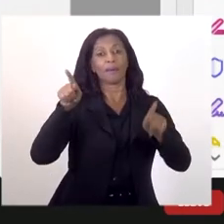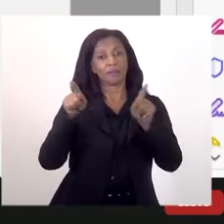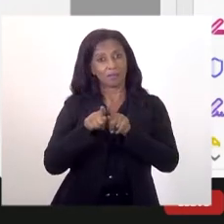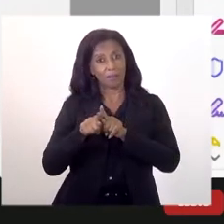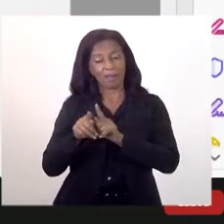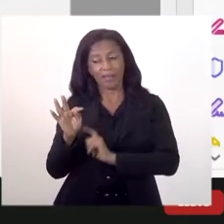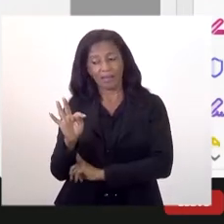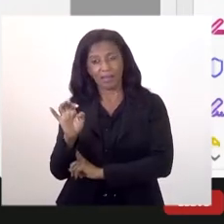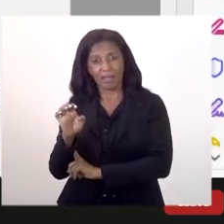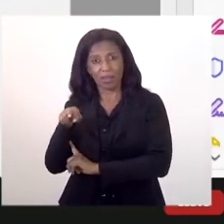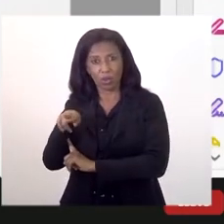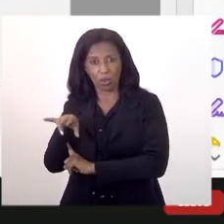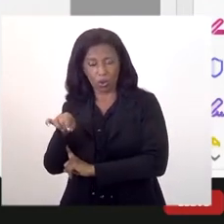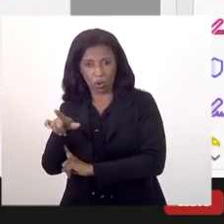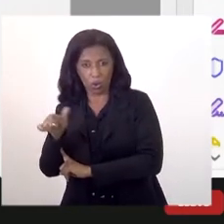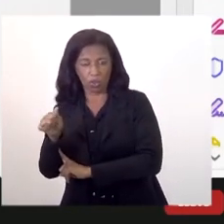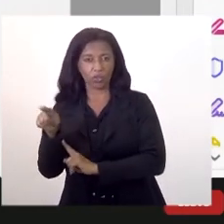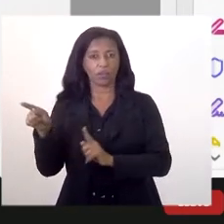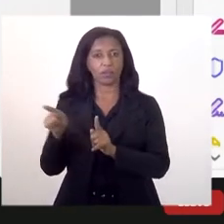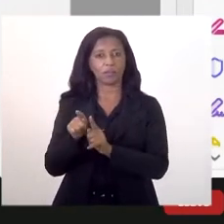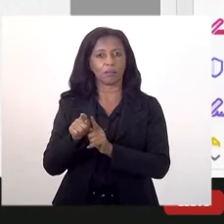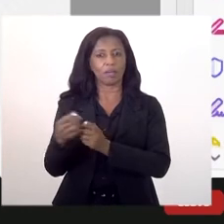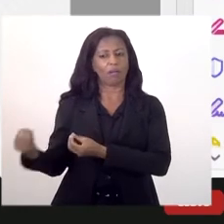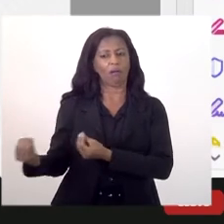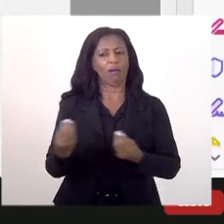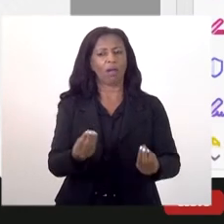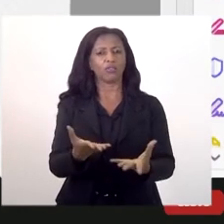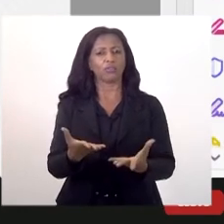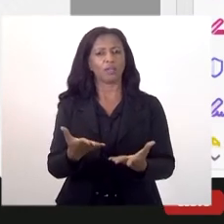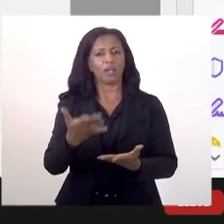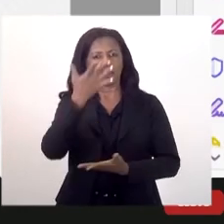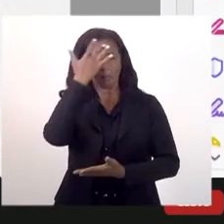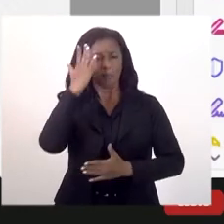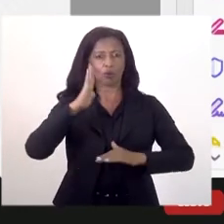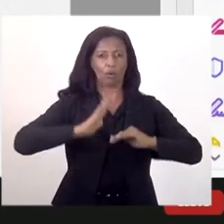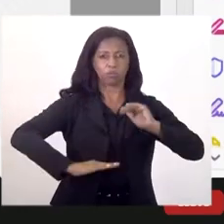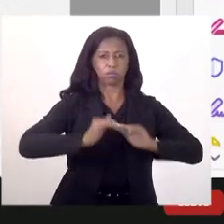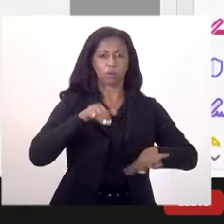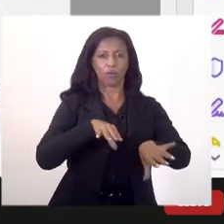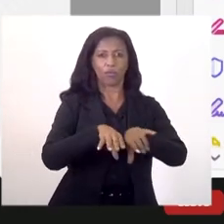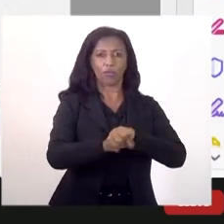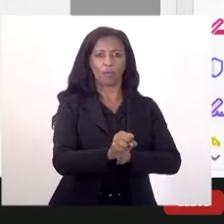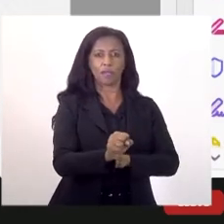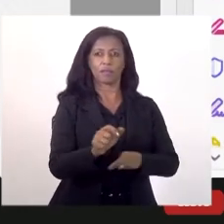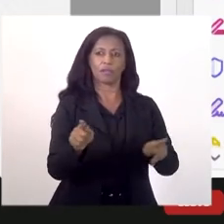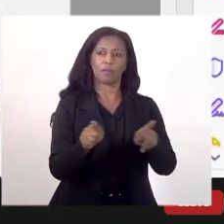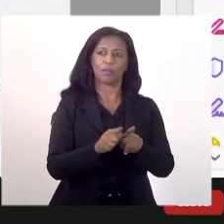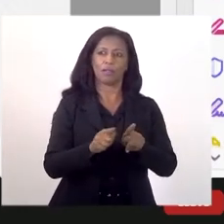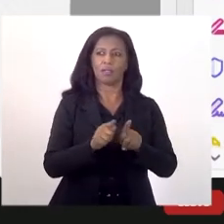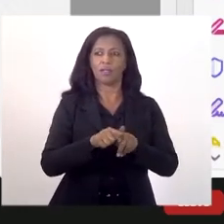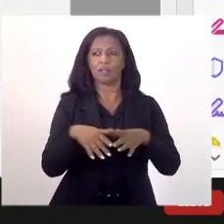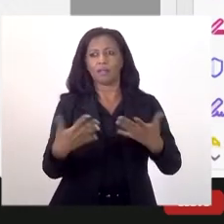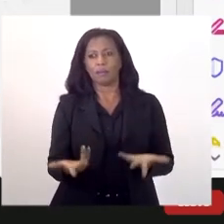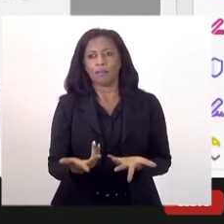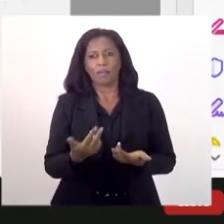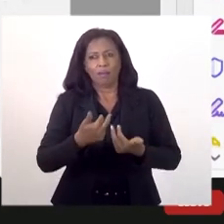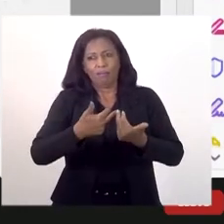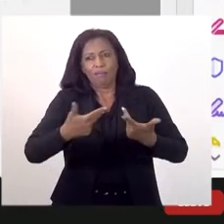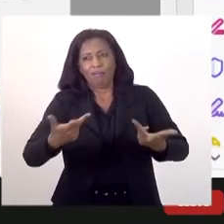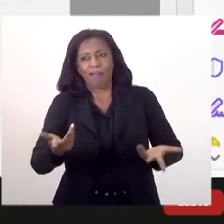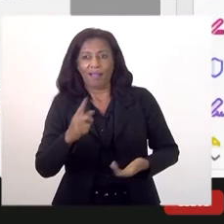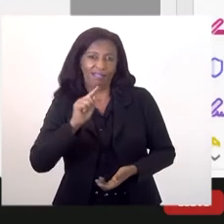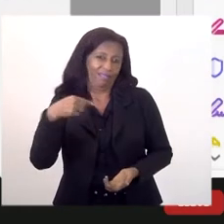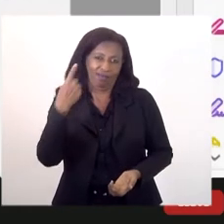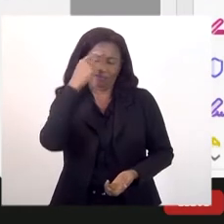também. E oferecer mecanismos para a formação da mão de obra especializada e também o inglês. É uma coisa muito detalhada, mas é a